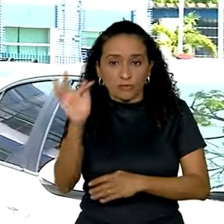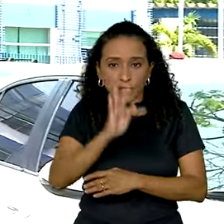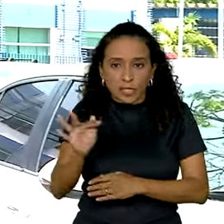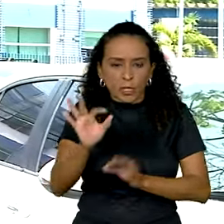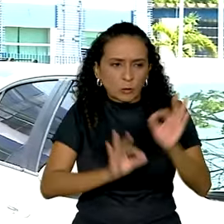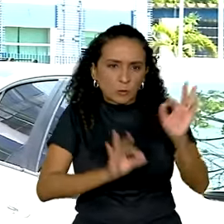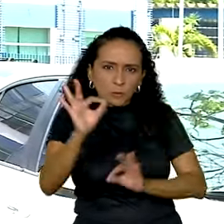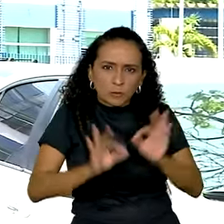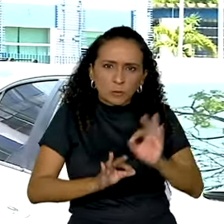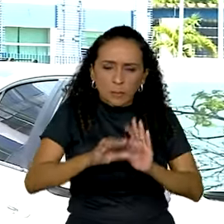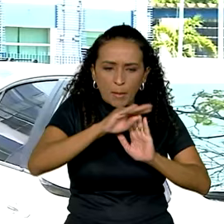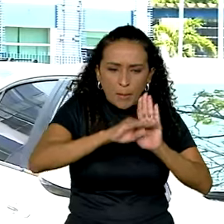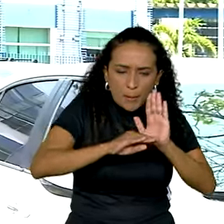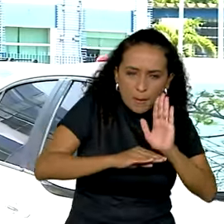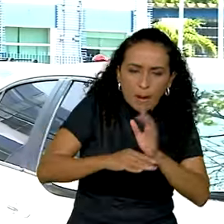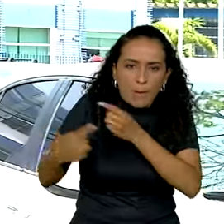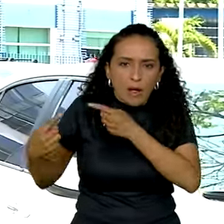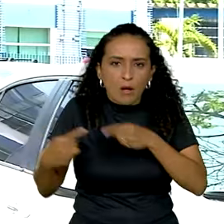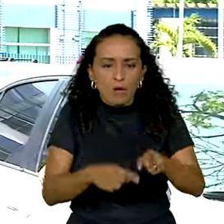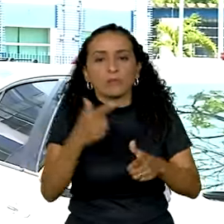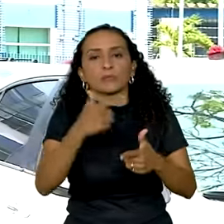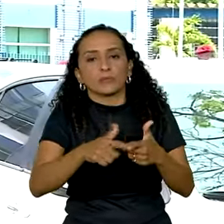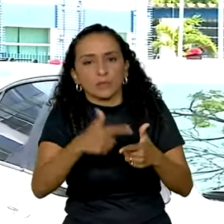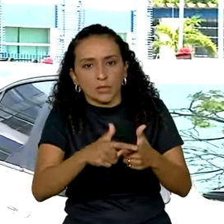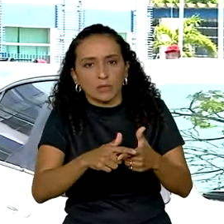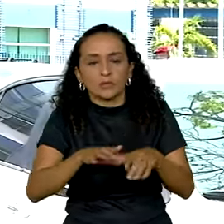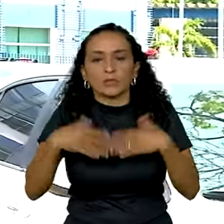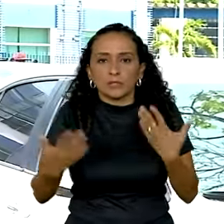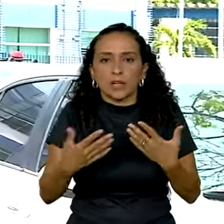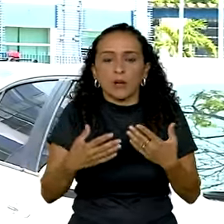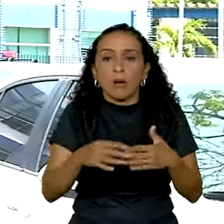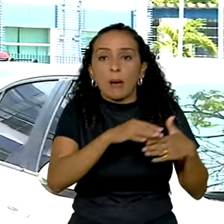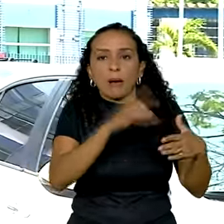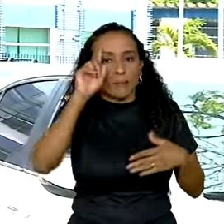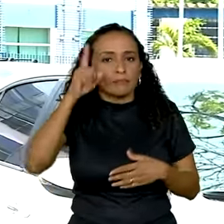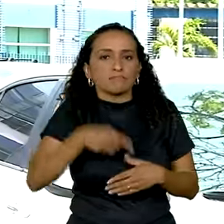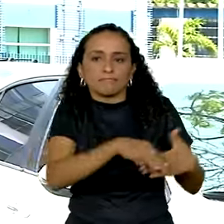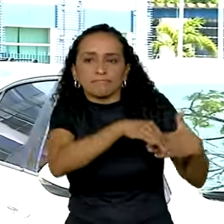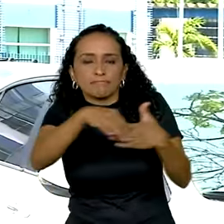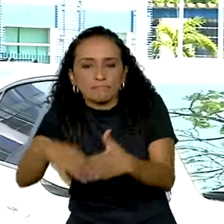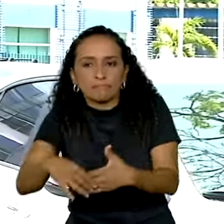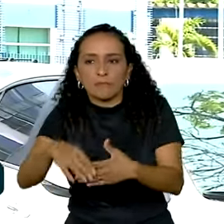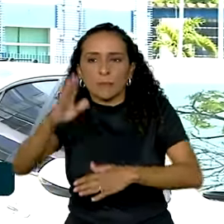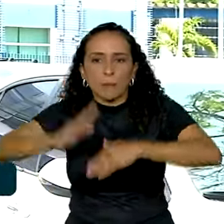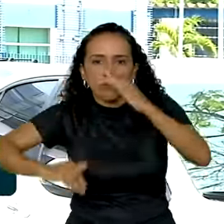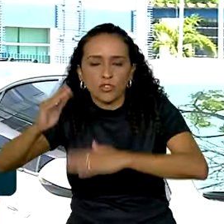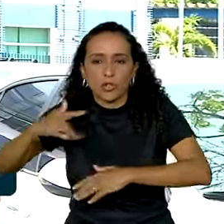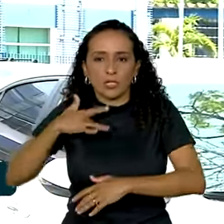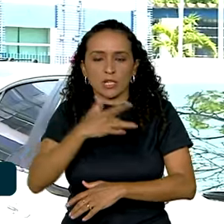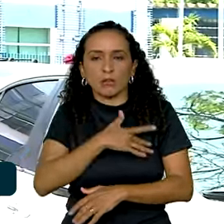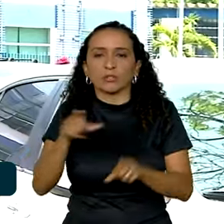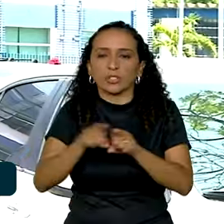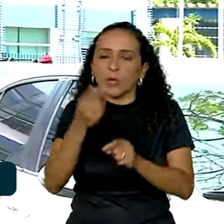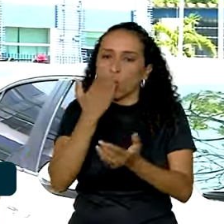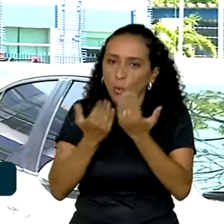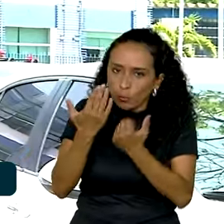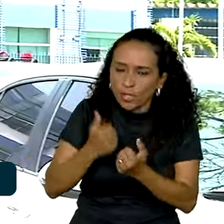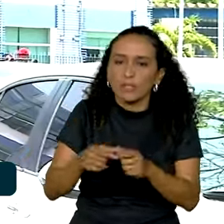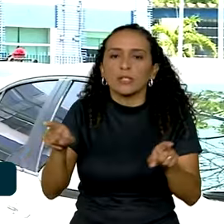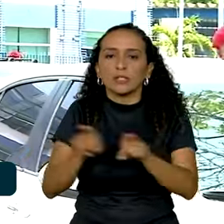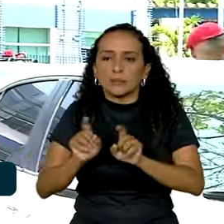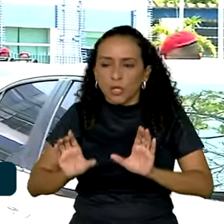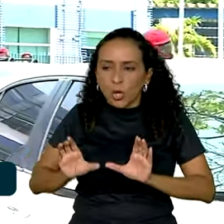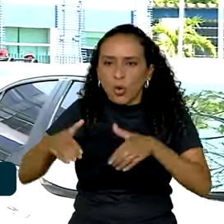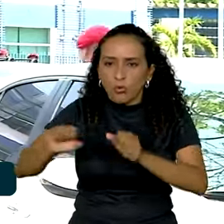medidas para enfrentar o problema, como o envio de profissionais de saúde e cestas básicas. Além disso, forças de